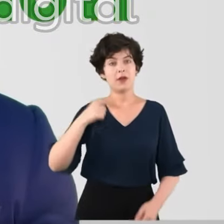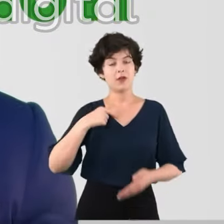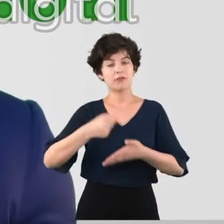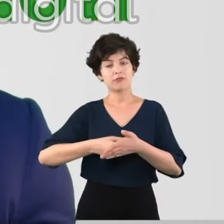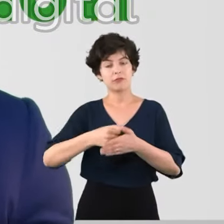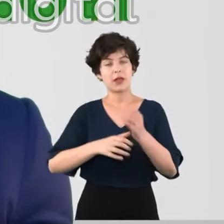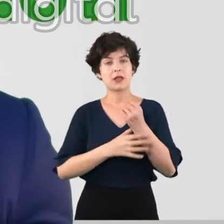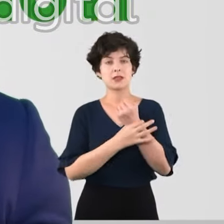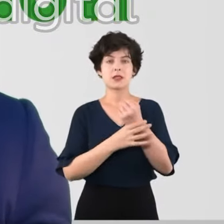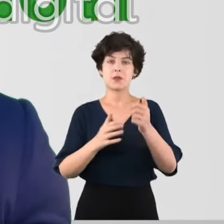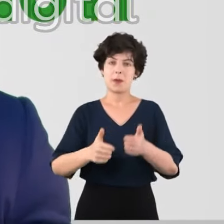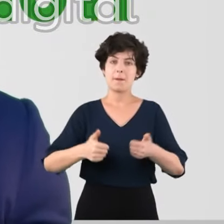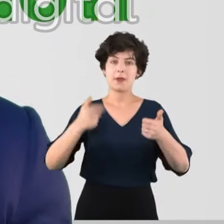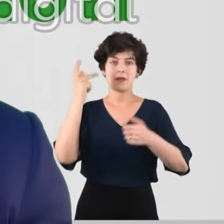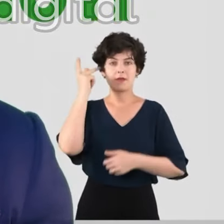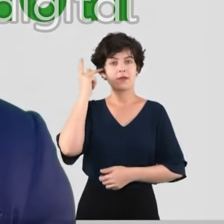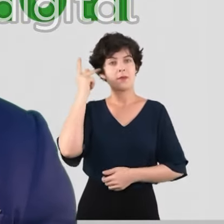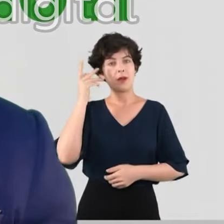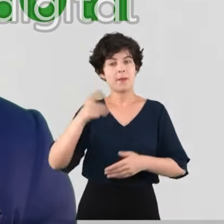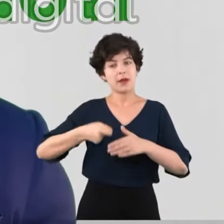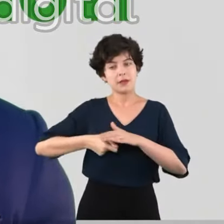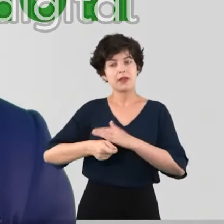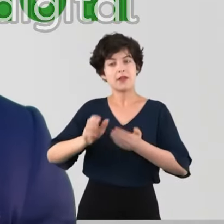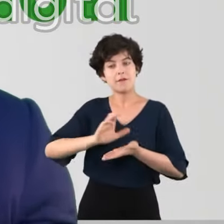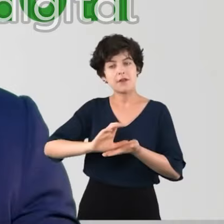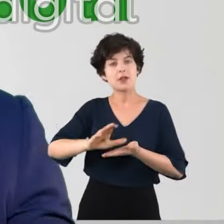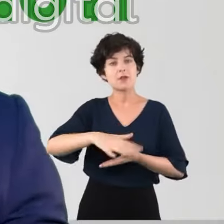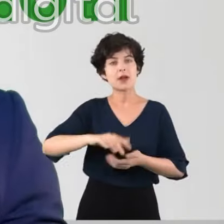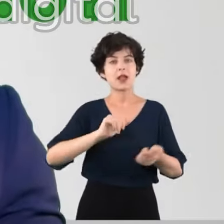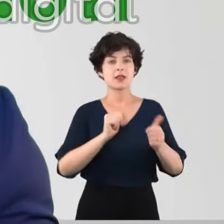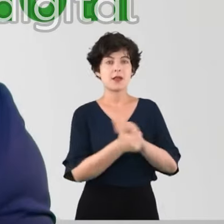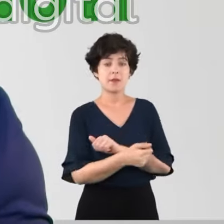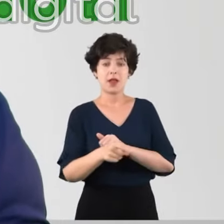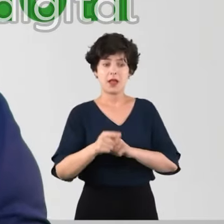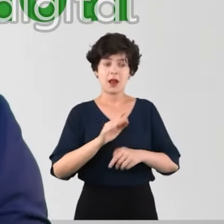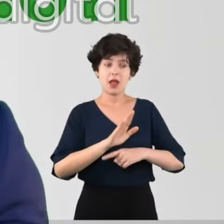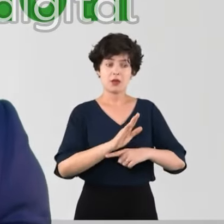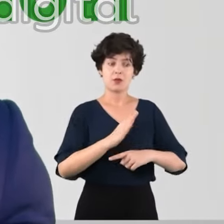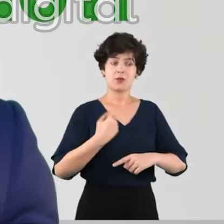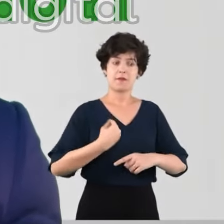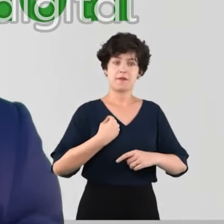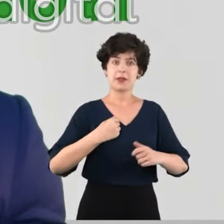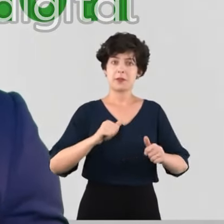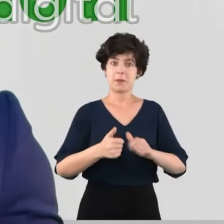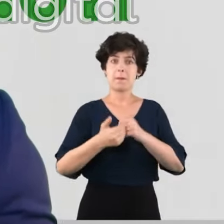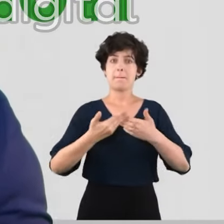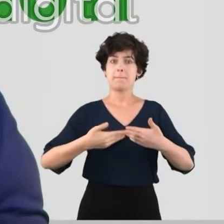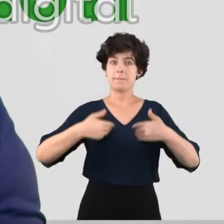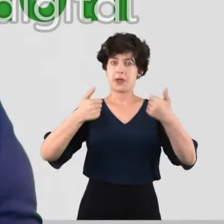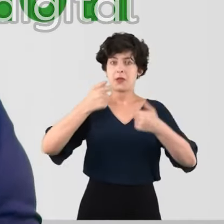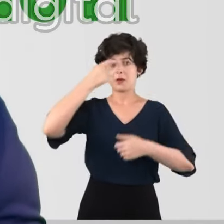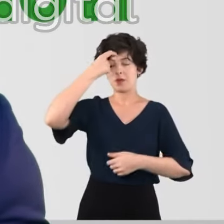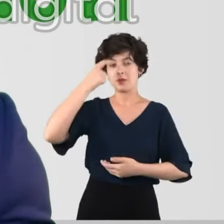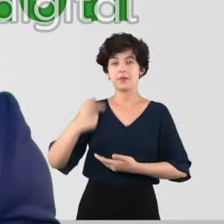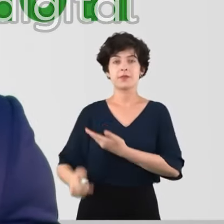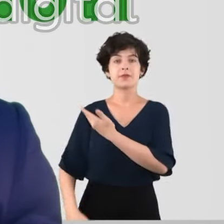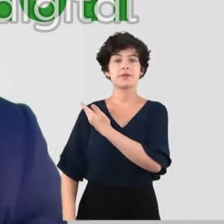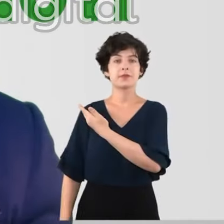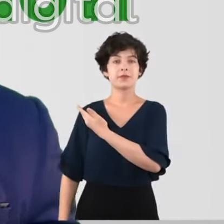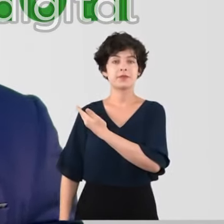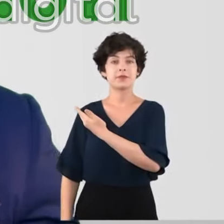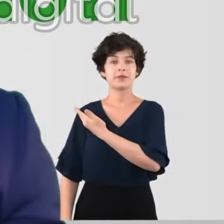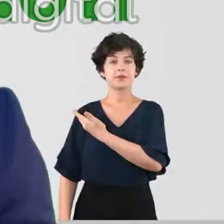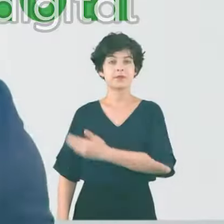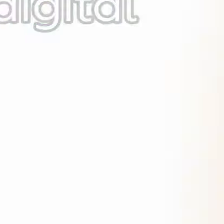aumentar a segurança na cidade de São Paulo. E por mais investimento no esporte. Pois ele salva vidas e molda caráter. Vote Michael Nick Mavan,